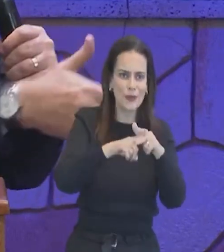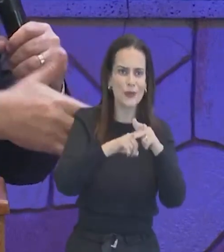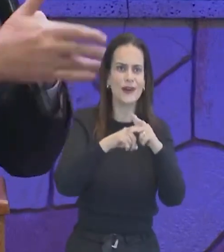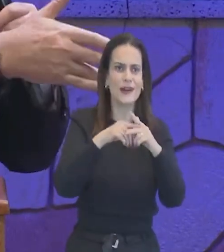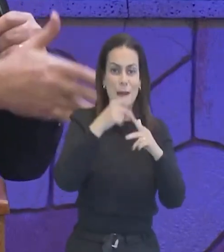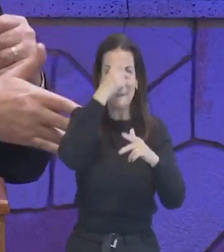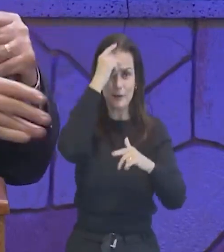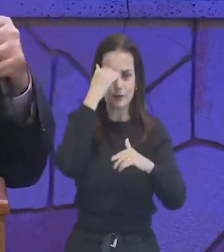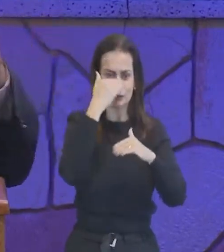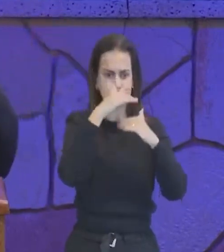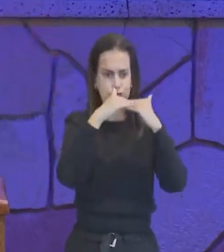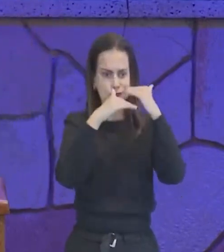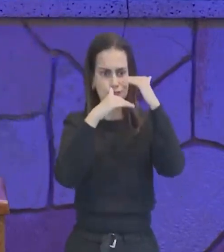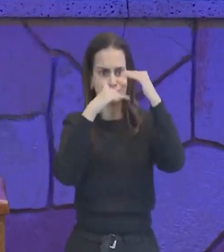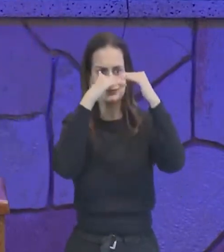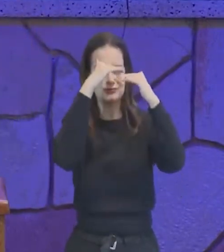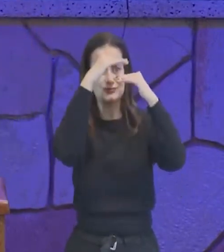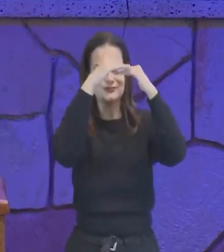vai crescendo, e vai crescendo,